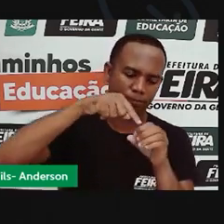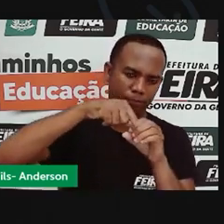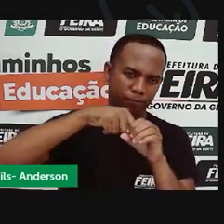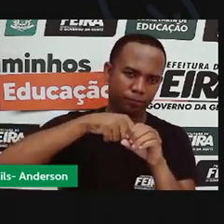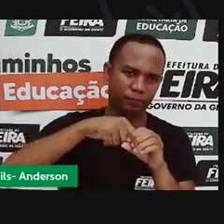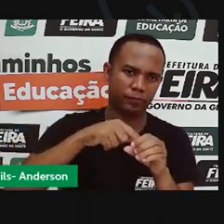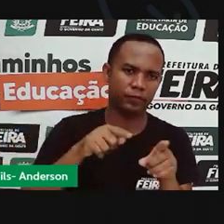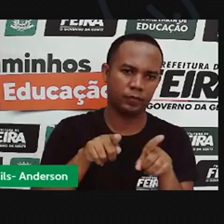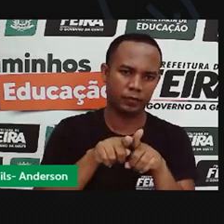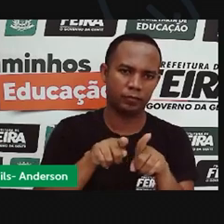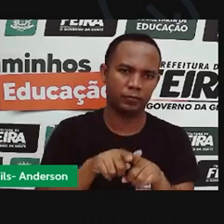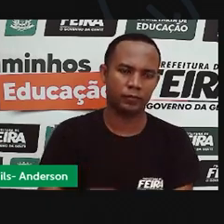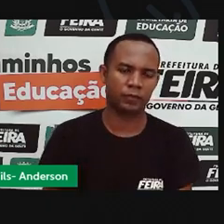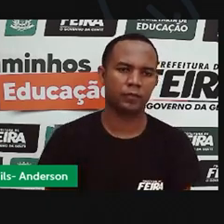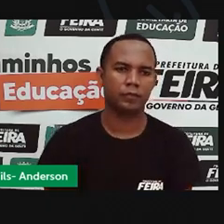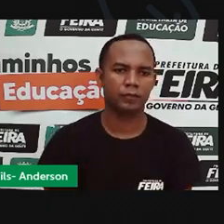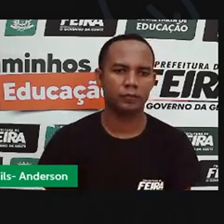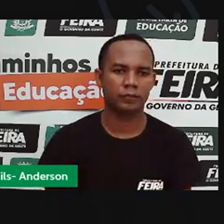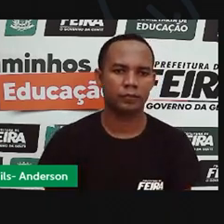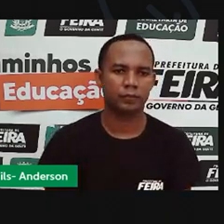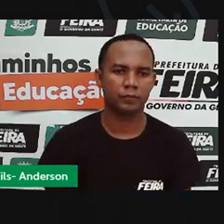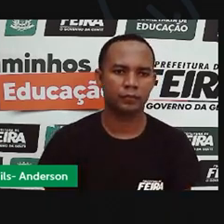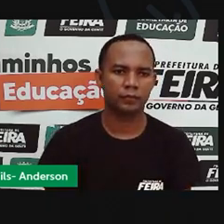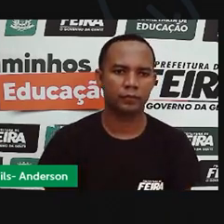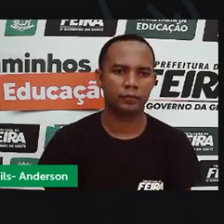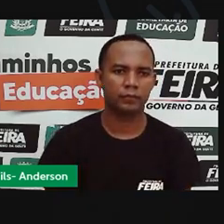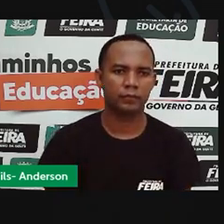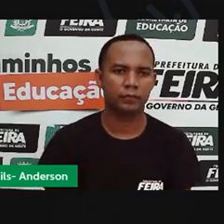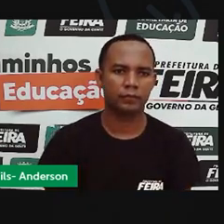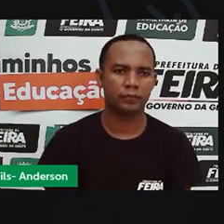A Pro vai fazer com a caneta aqui, a marca, ó,